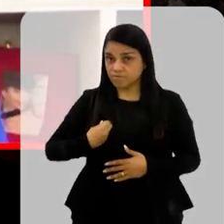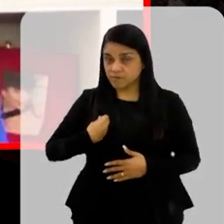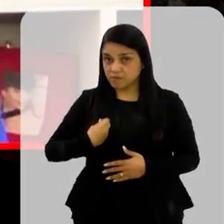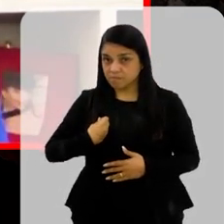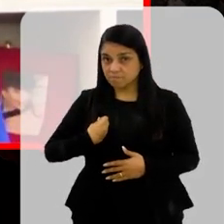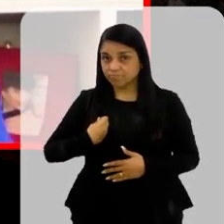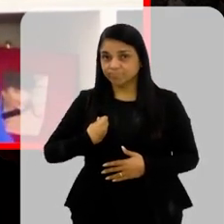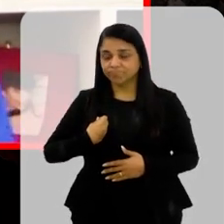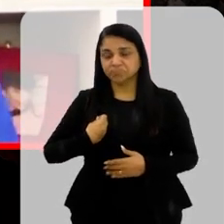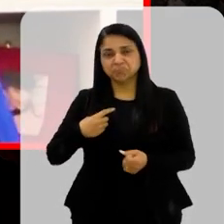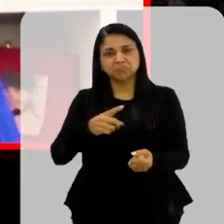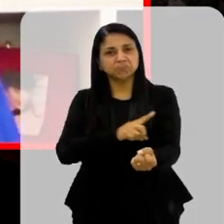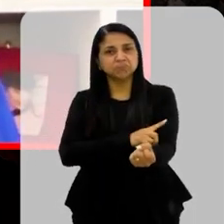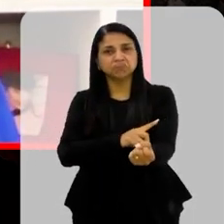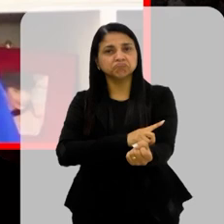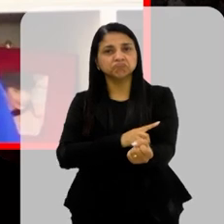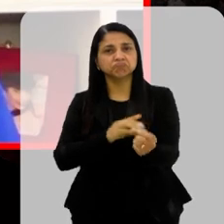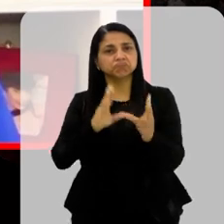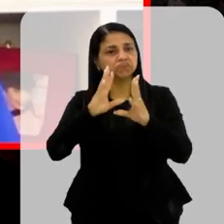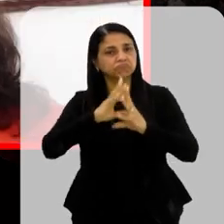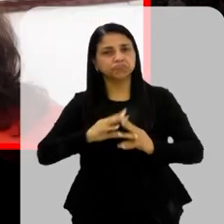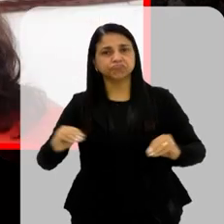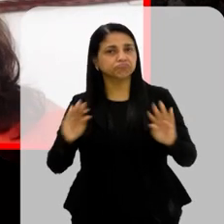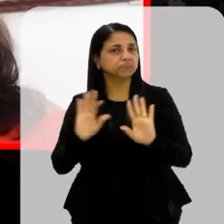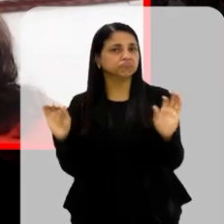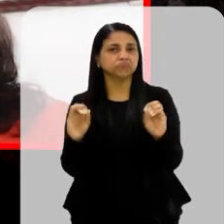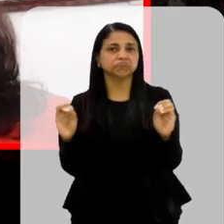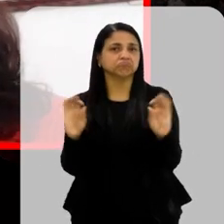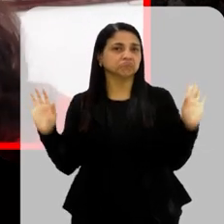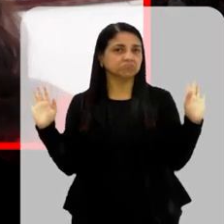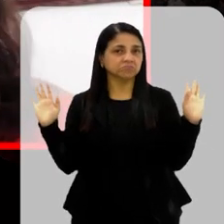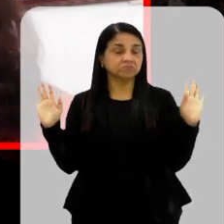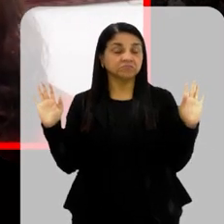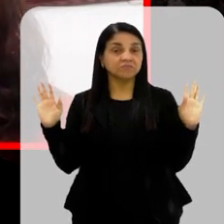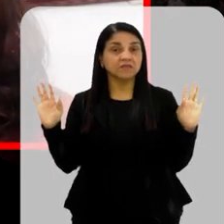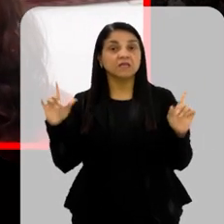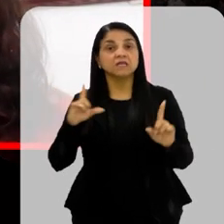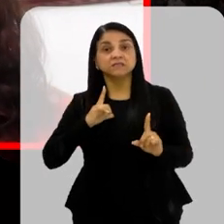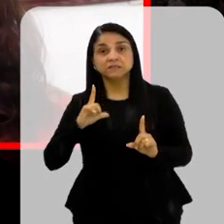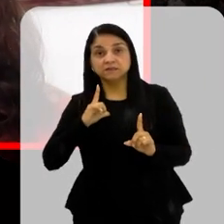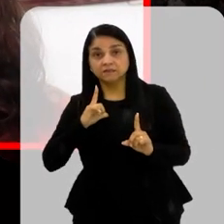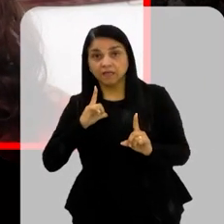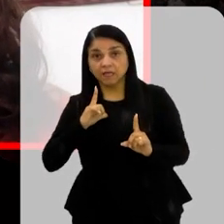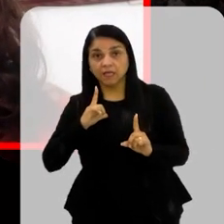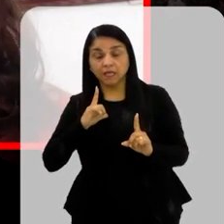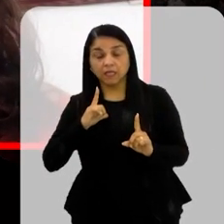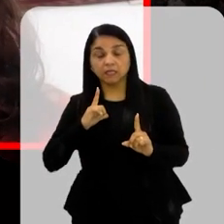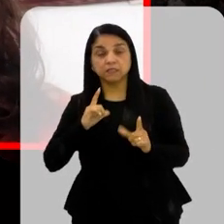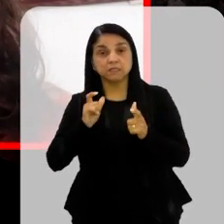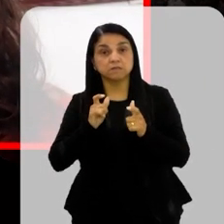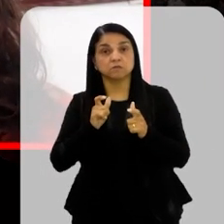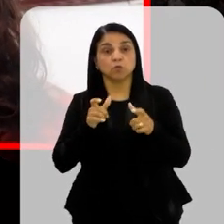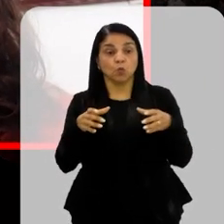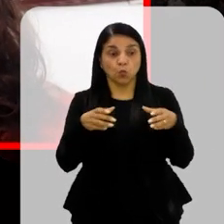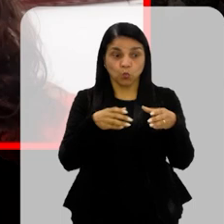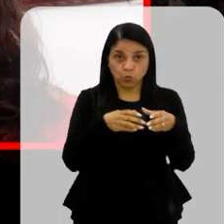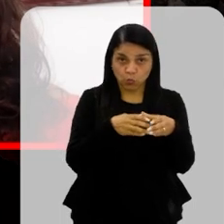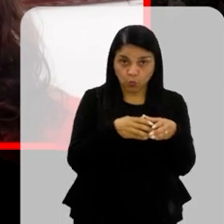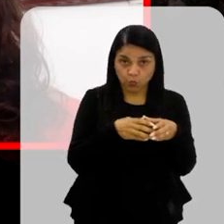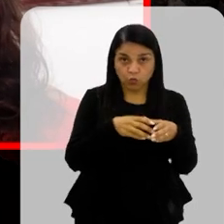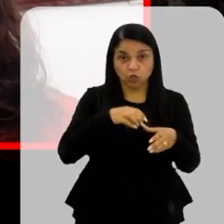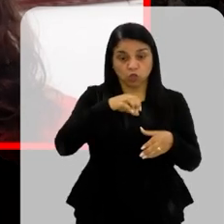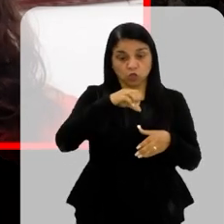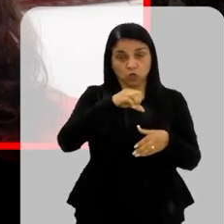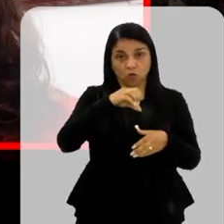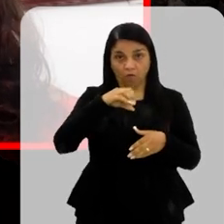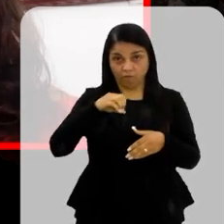como um todo O diabetes pode nem aparecer Entendi Então, assim, a gente tem uma situação que é a predominante 90